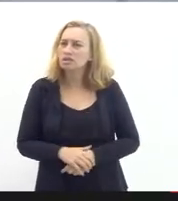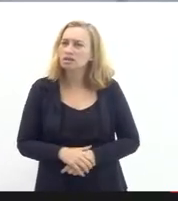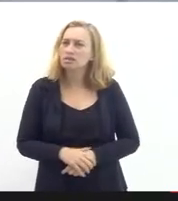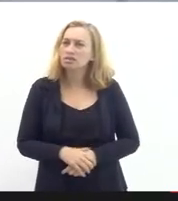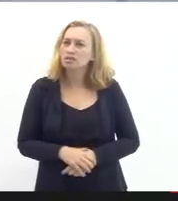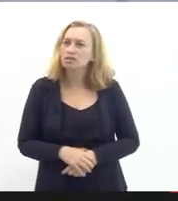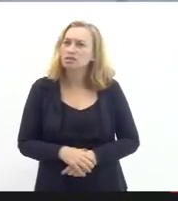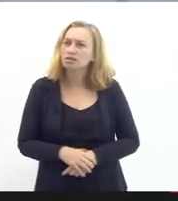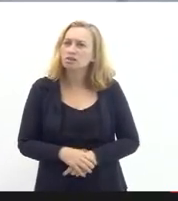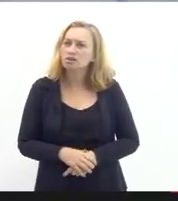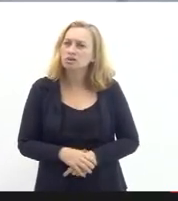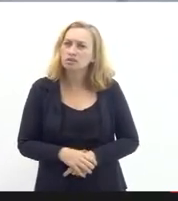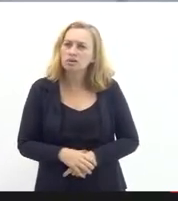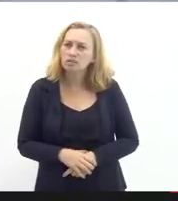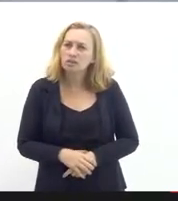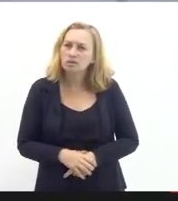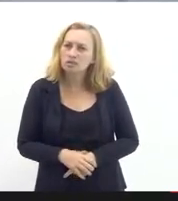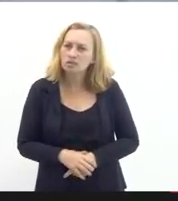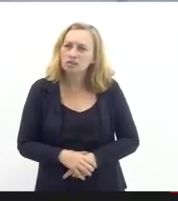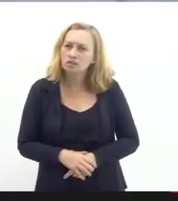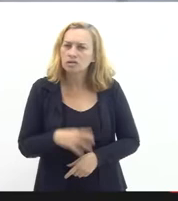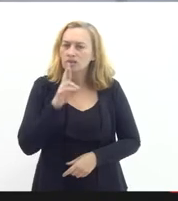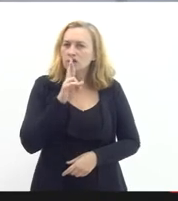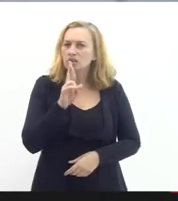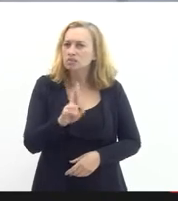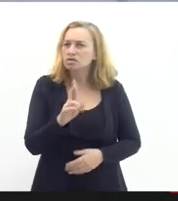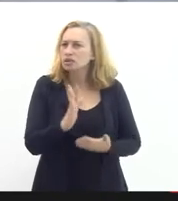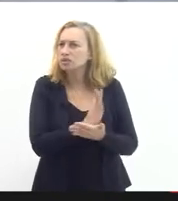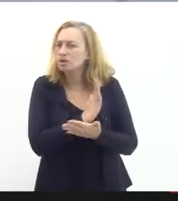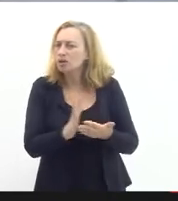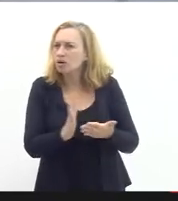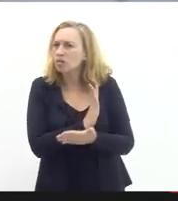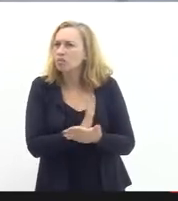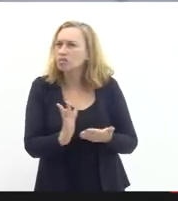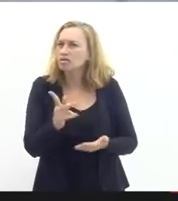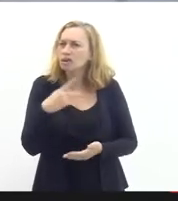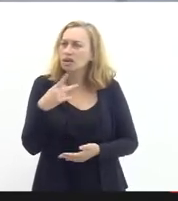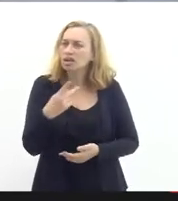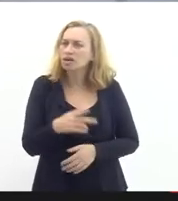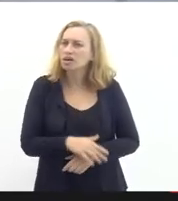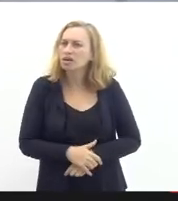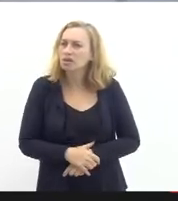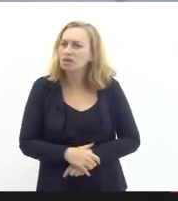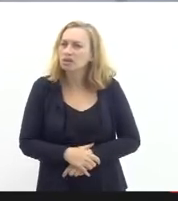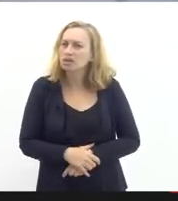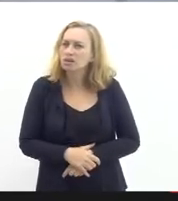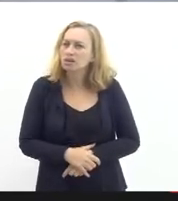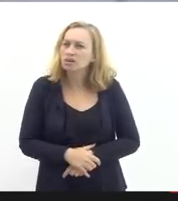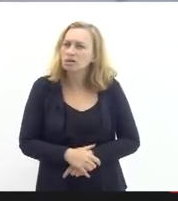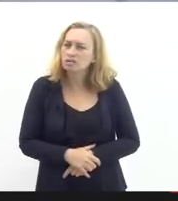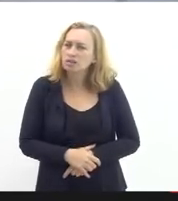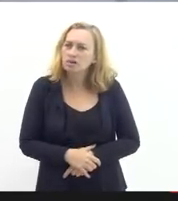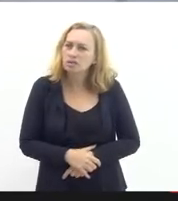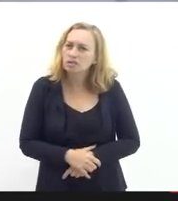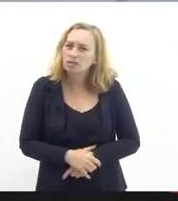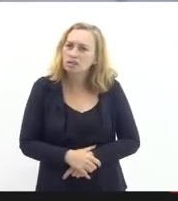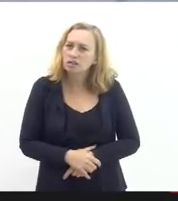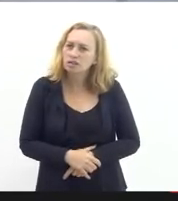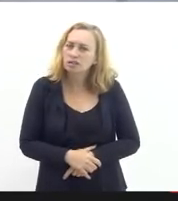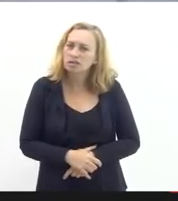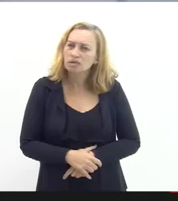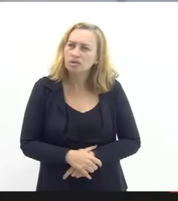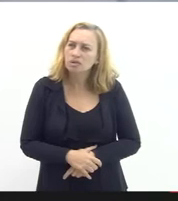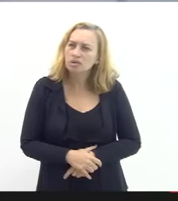está respondendo alguns dos questionamentos que eu vou ao teste